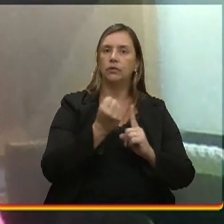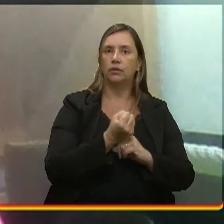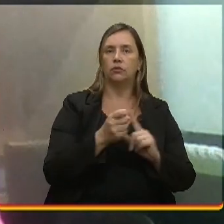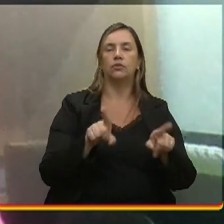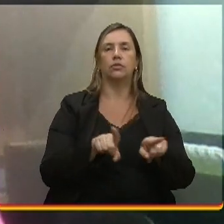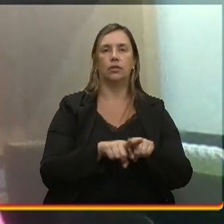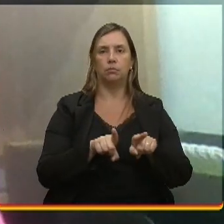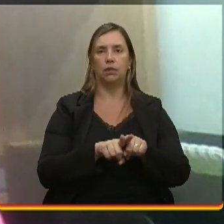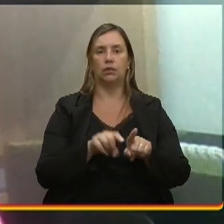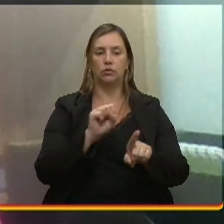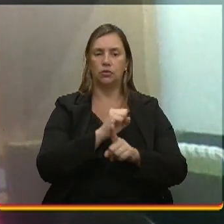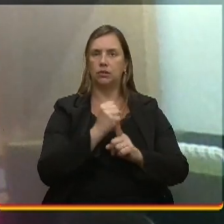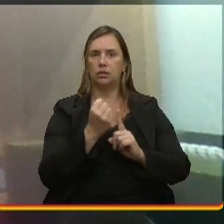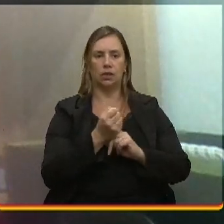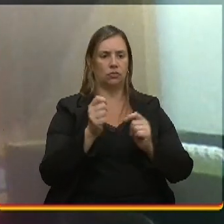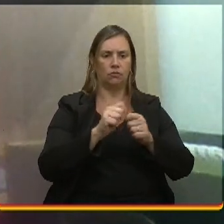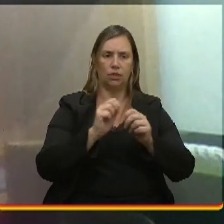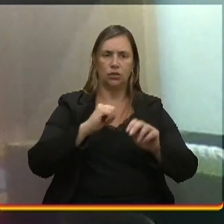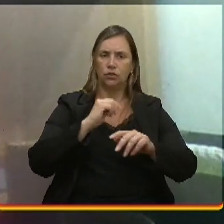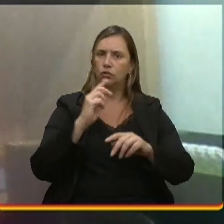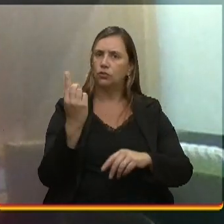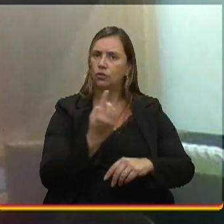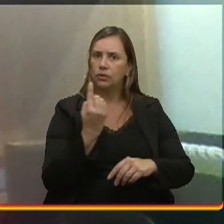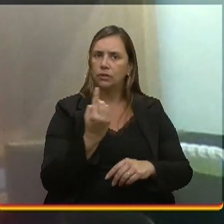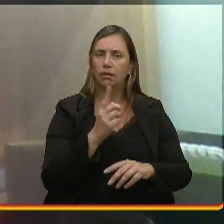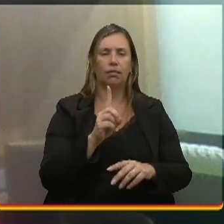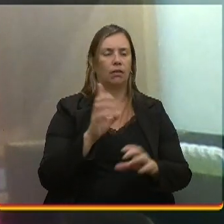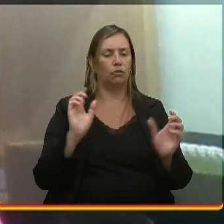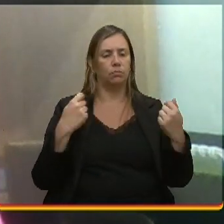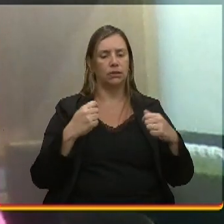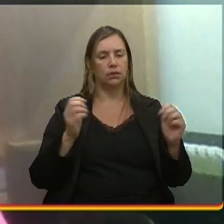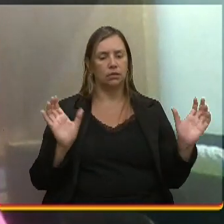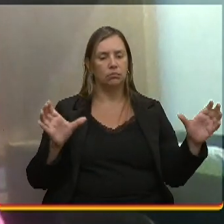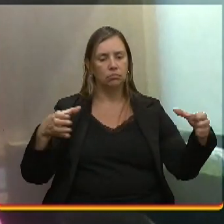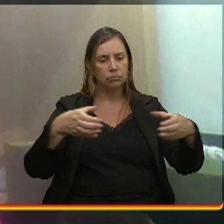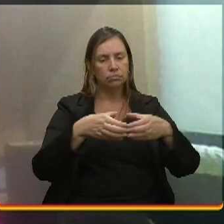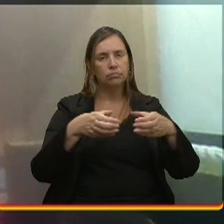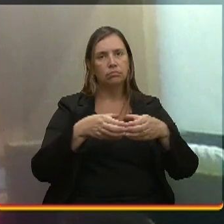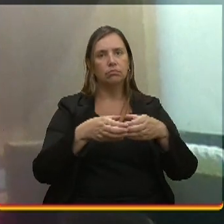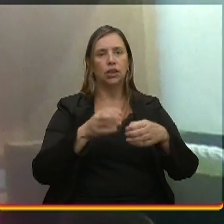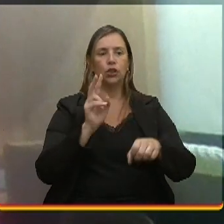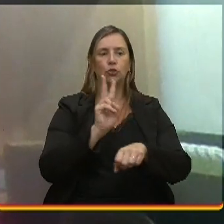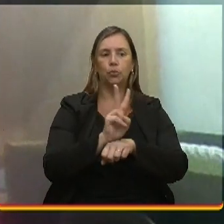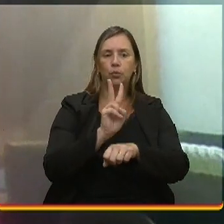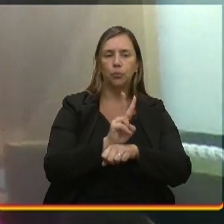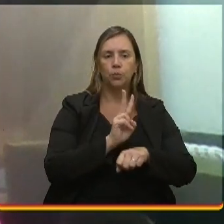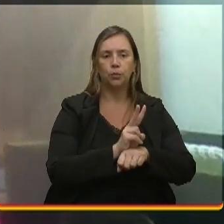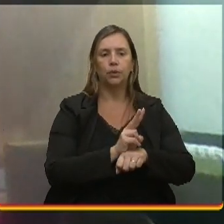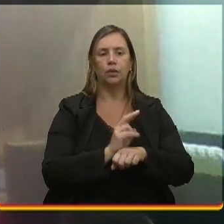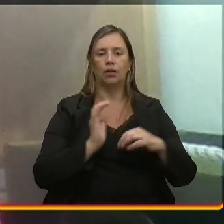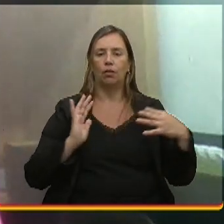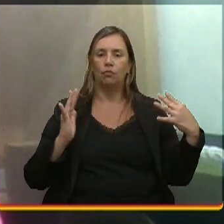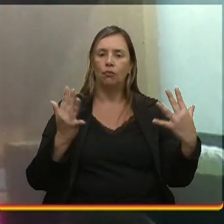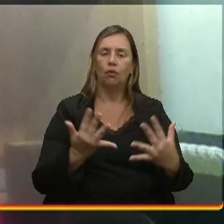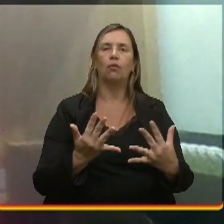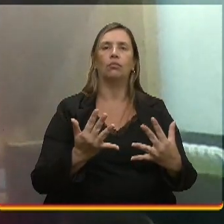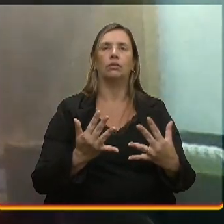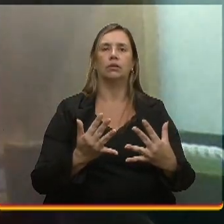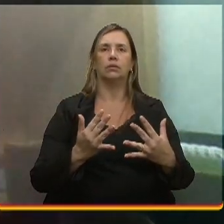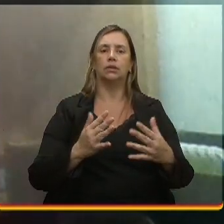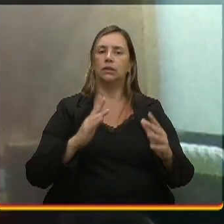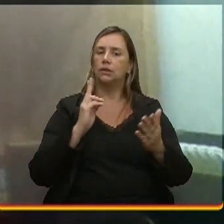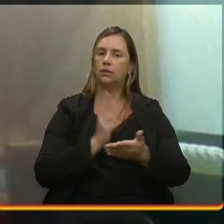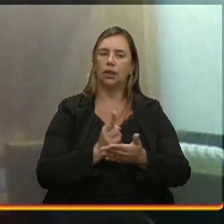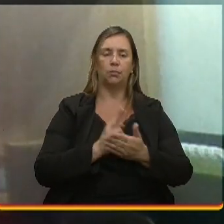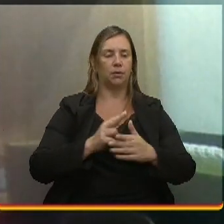aí, mas a sociedade não se faz sozinha, se faz em conjunto, e quando a gente cuida da gente, cuida do nosso entorno, a tendência é melhorar todo